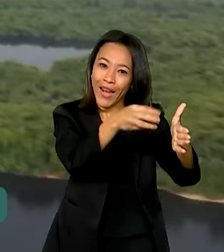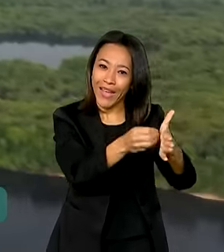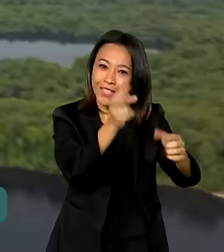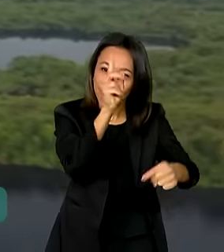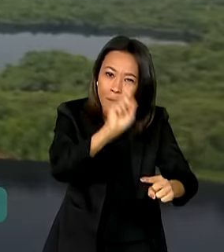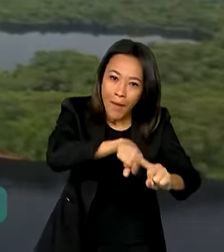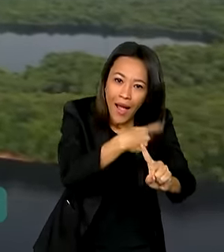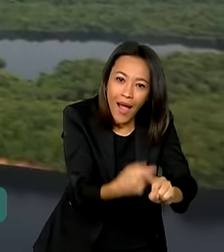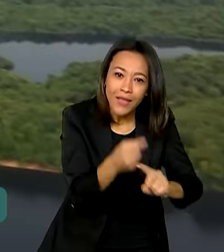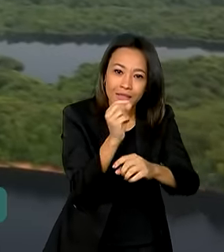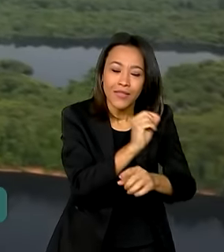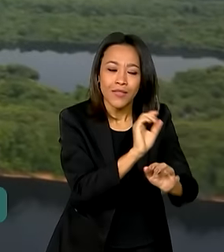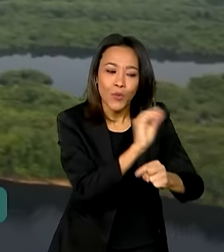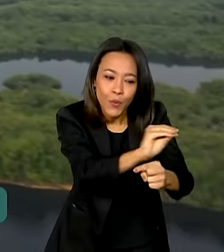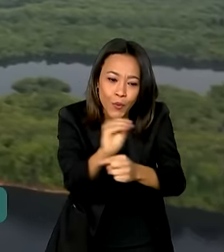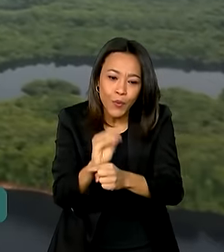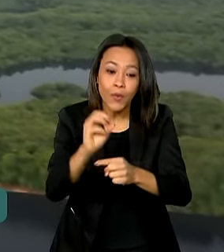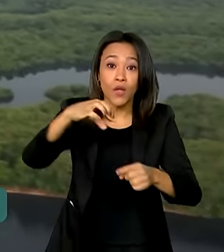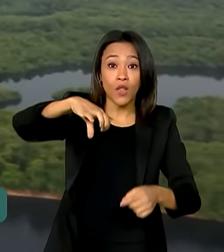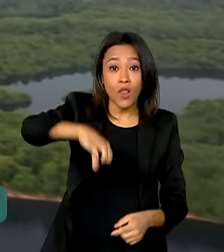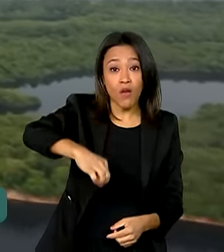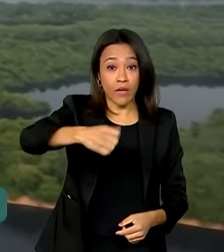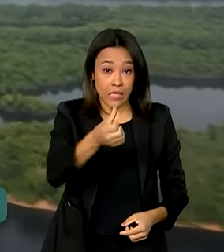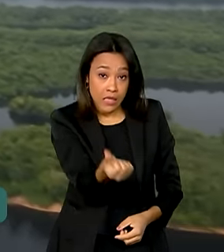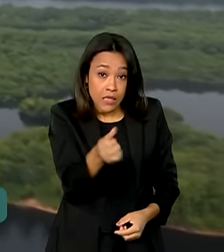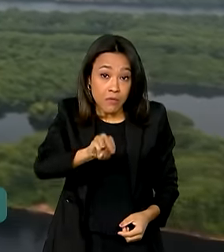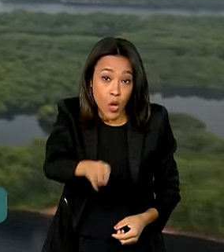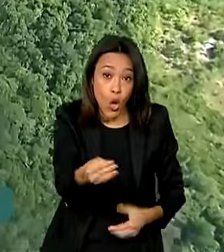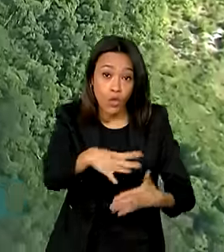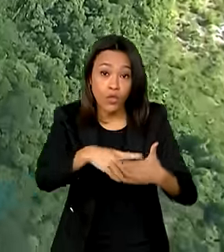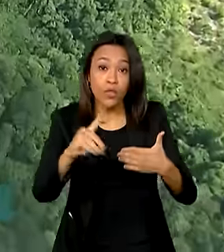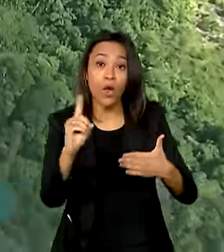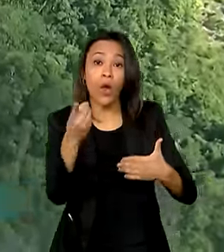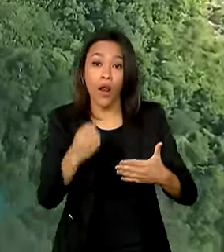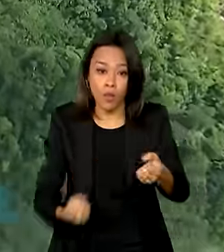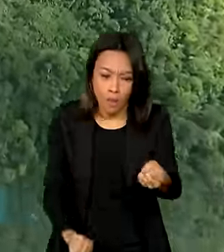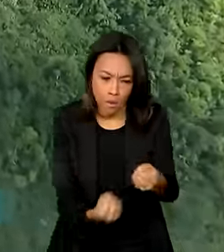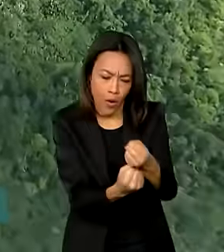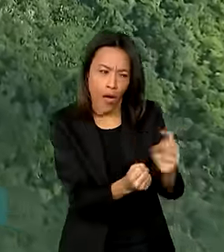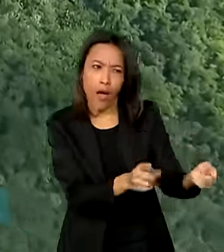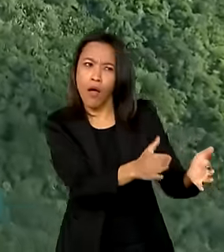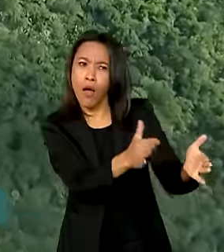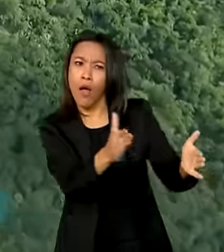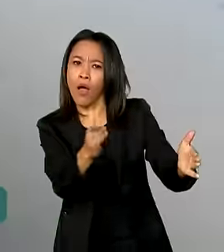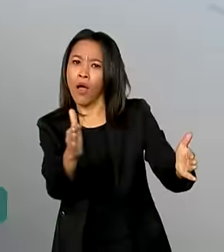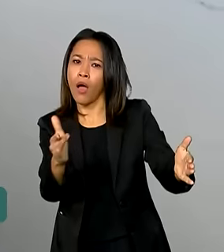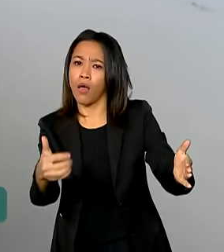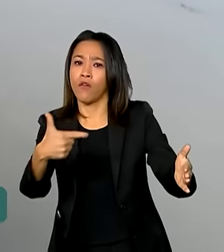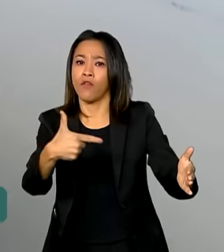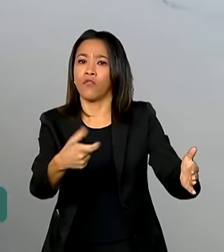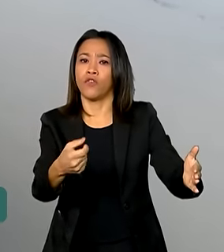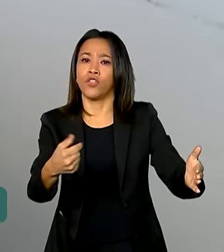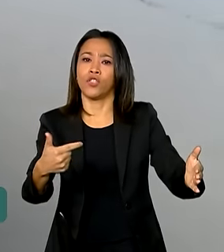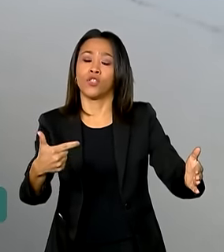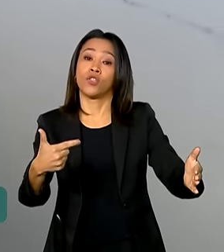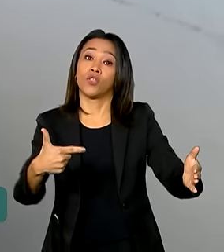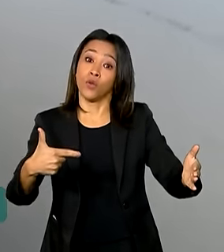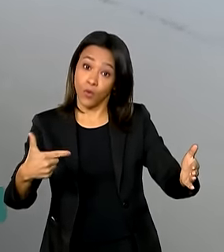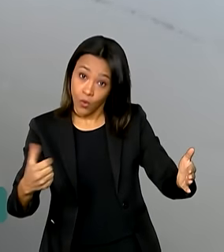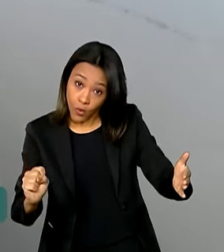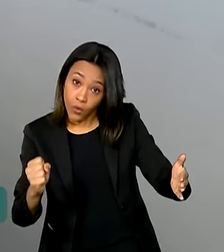São 96 milhões de dólares para apoiar até 2028 ações de